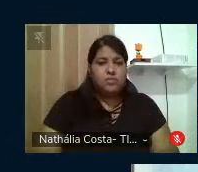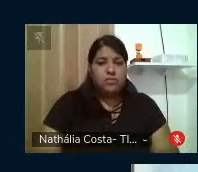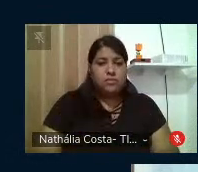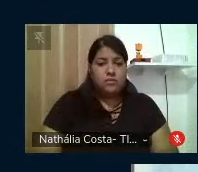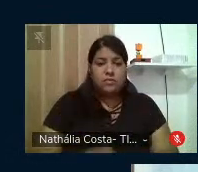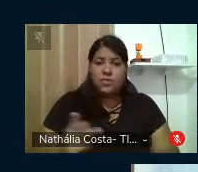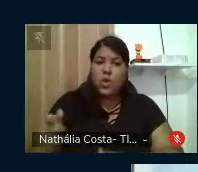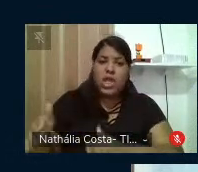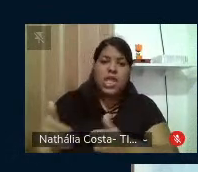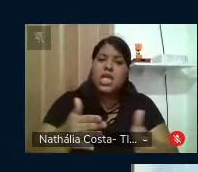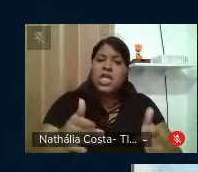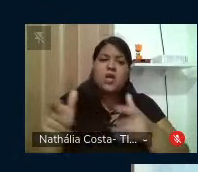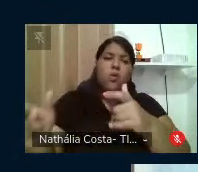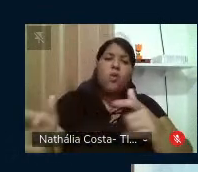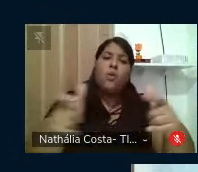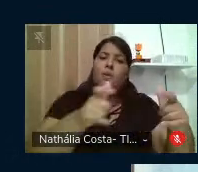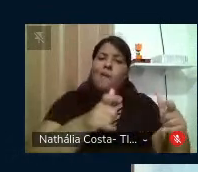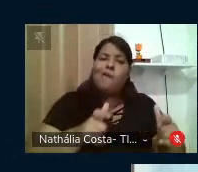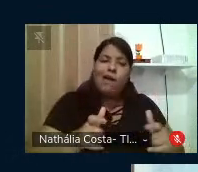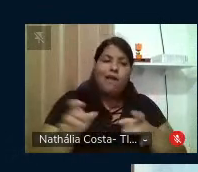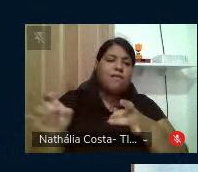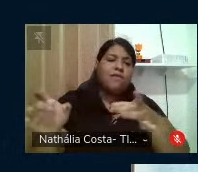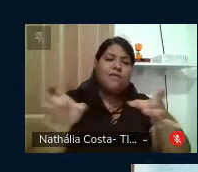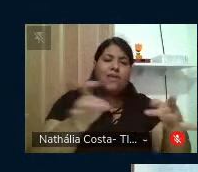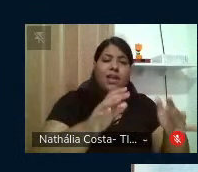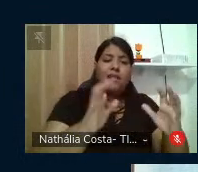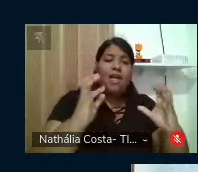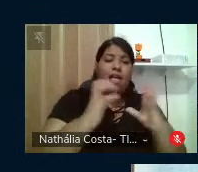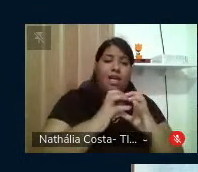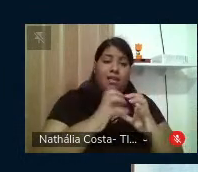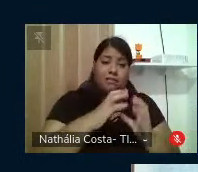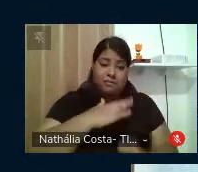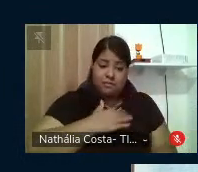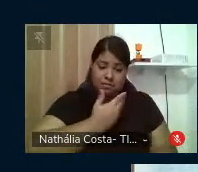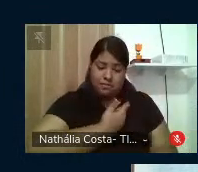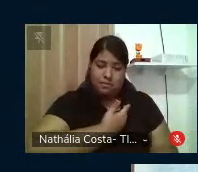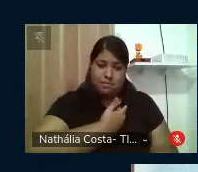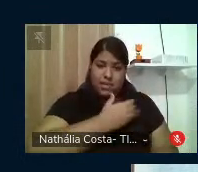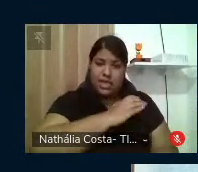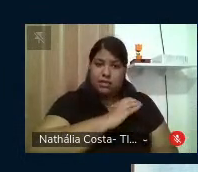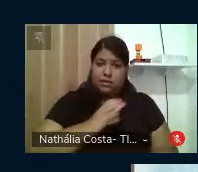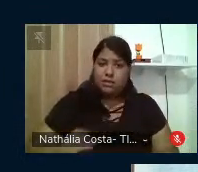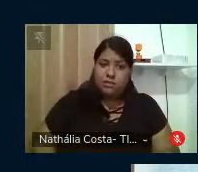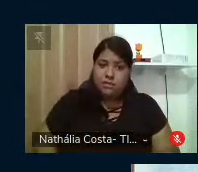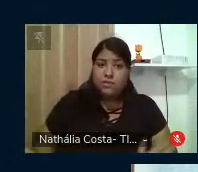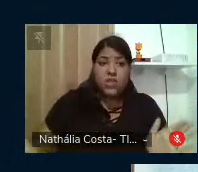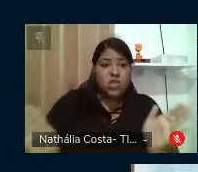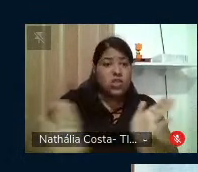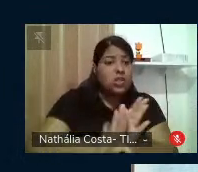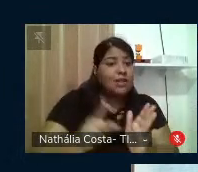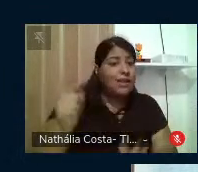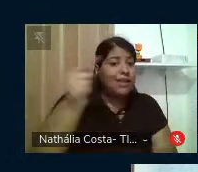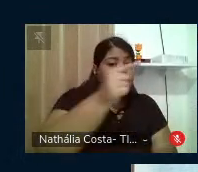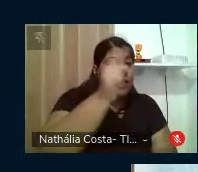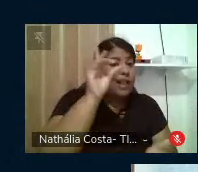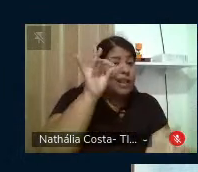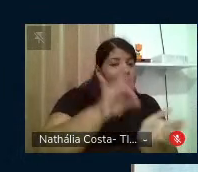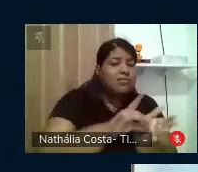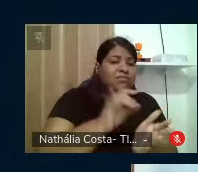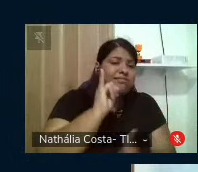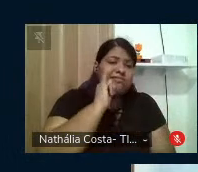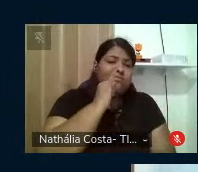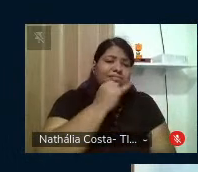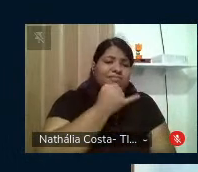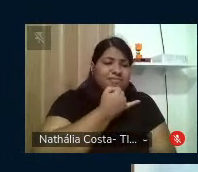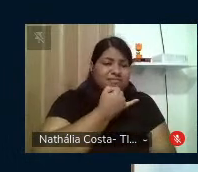Recife movidos por minha amizade ao Cristo. ao chegar lá, a realidade trágica dos